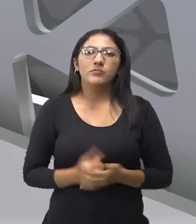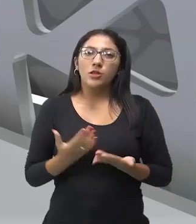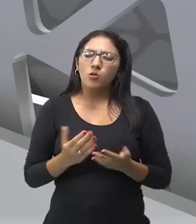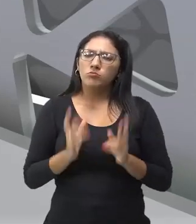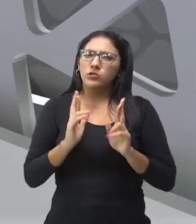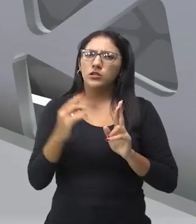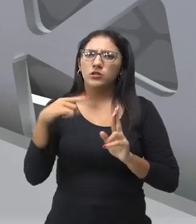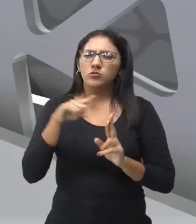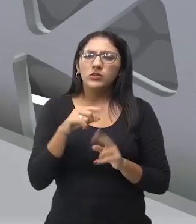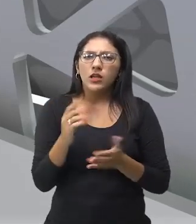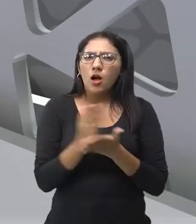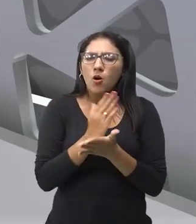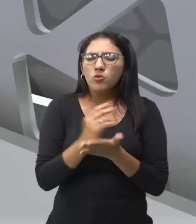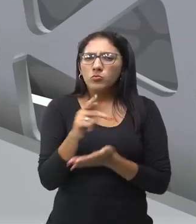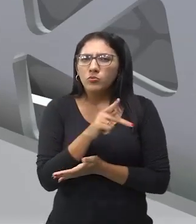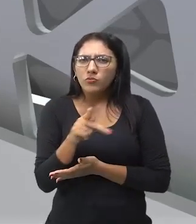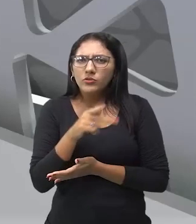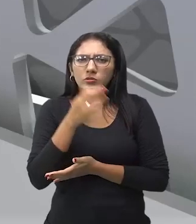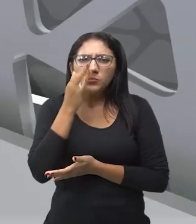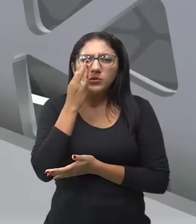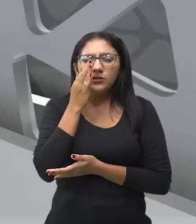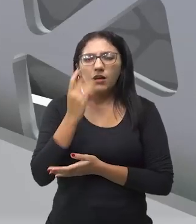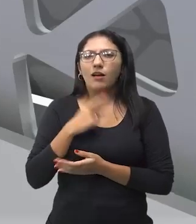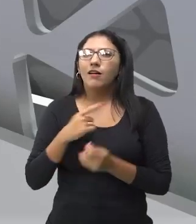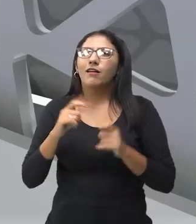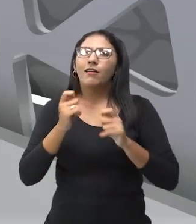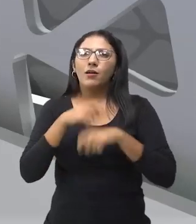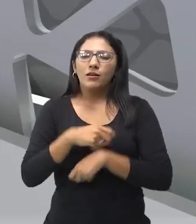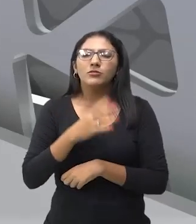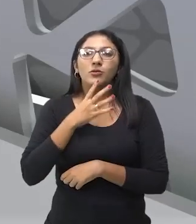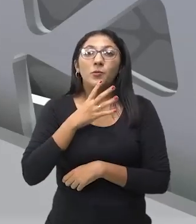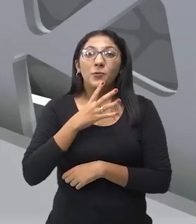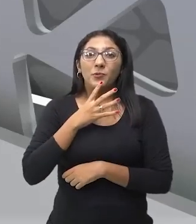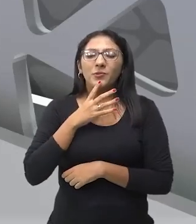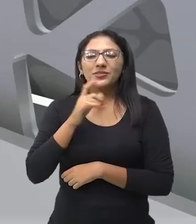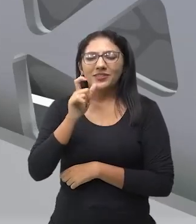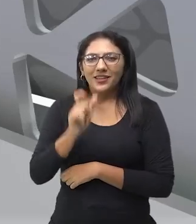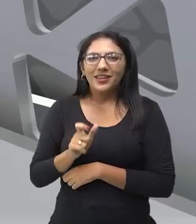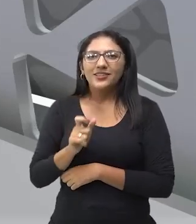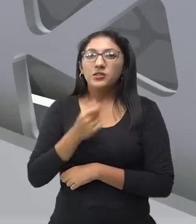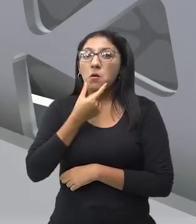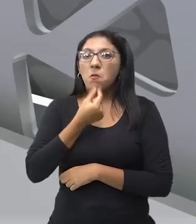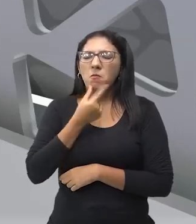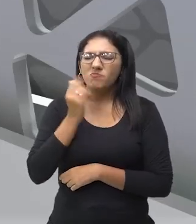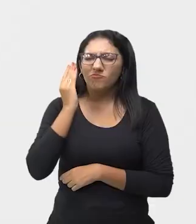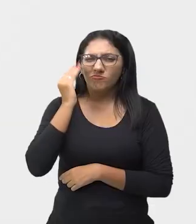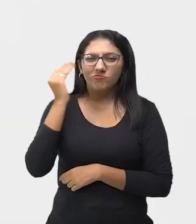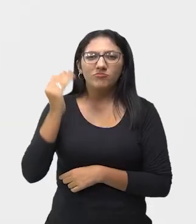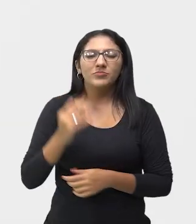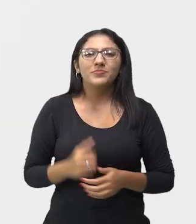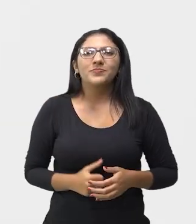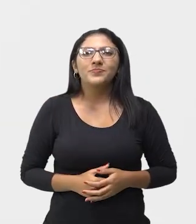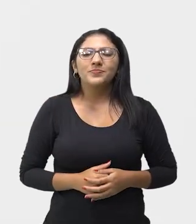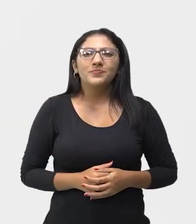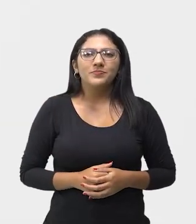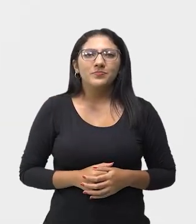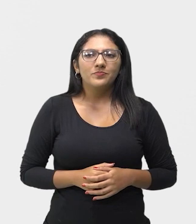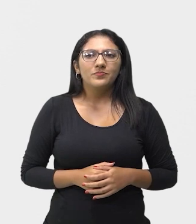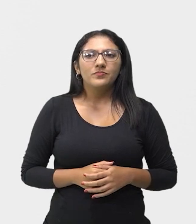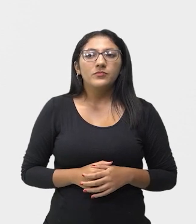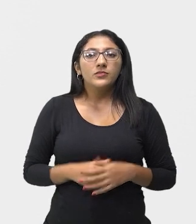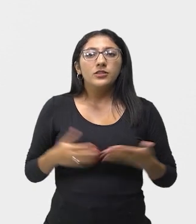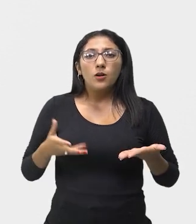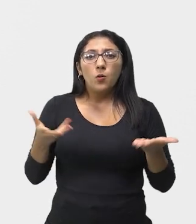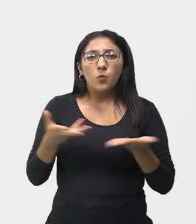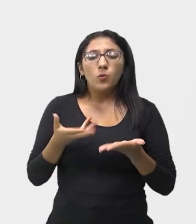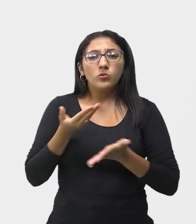professores conhecem esse cineasta, esse ator. Então, hoje a vai